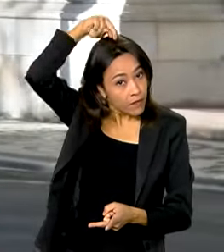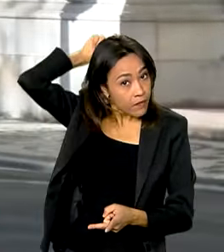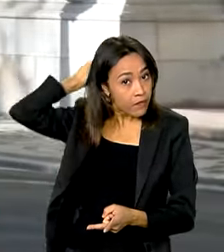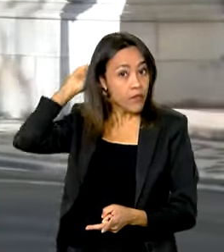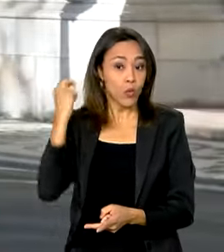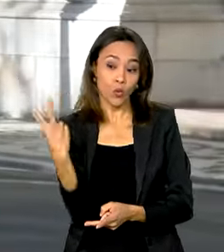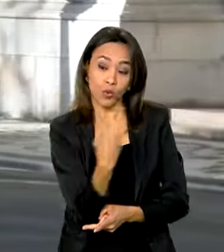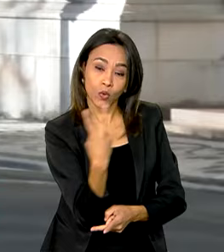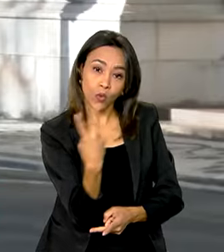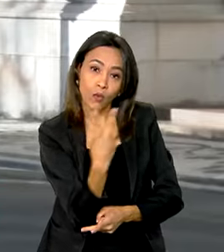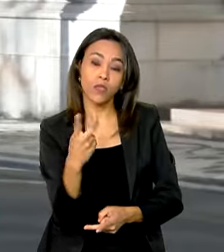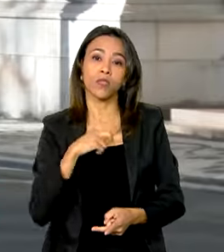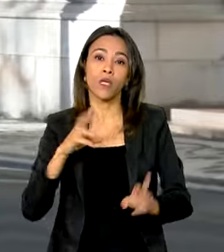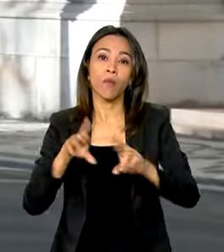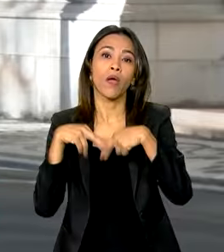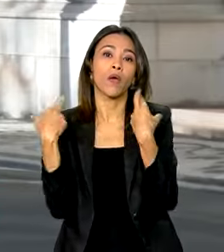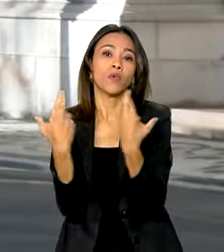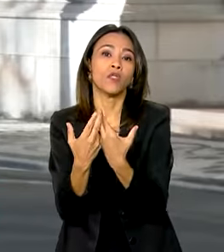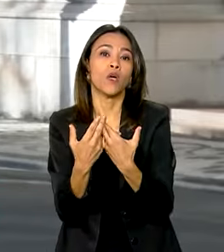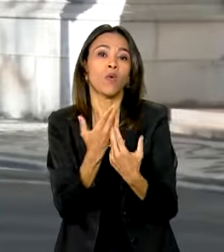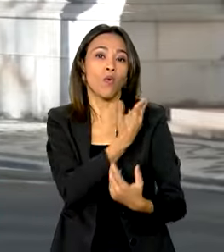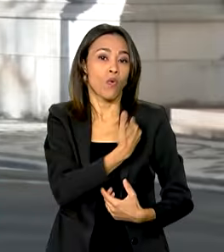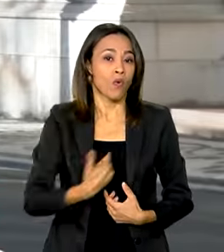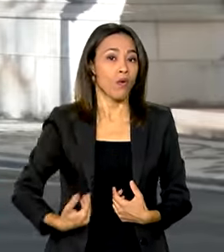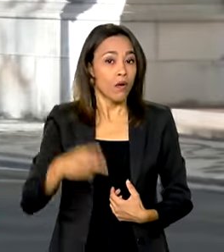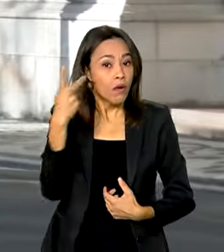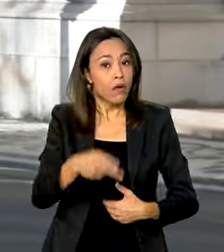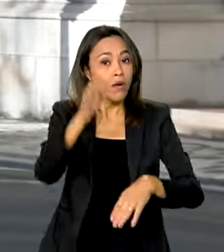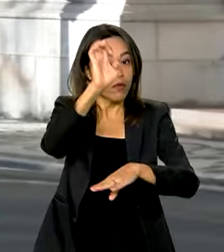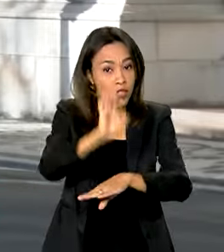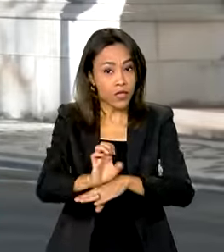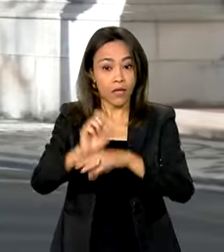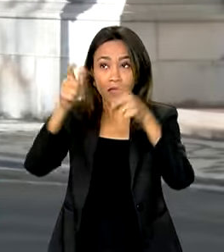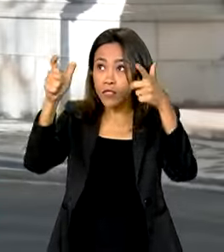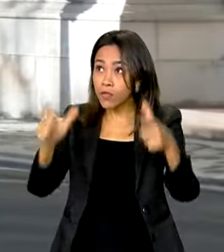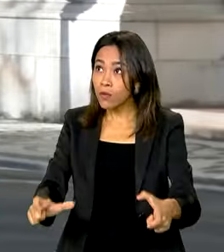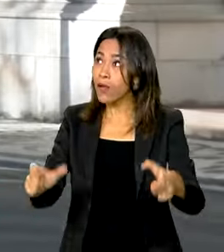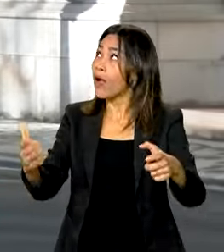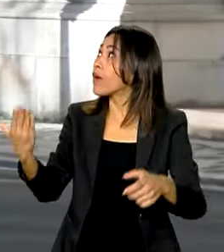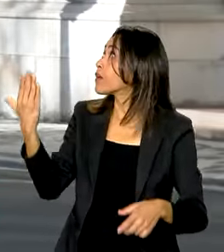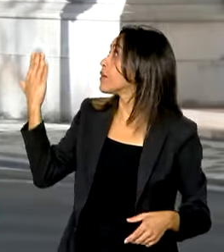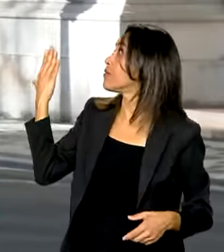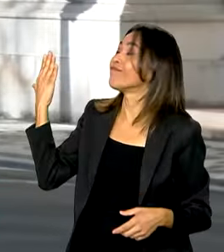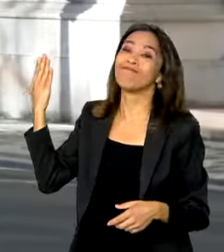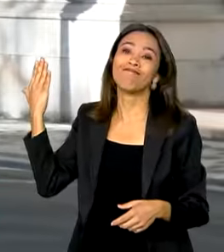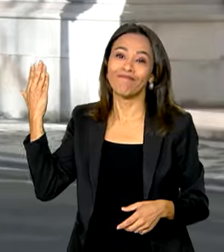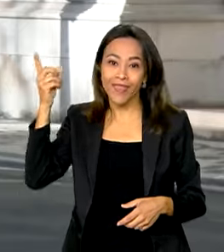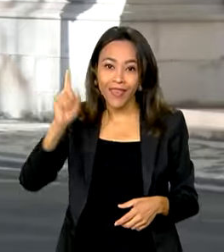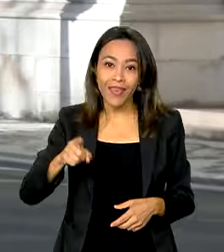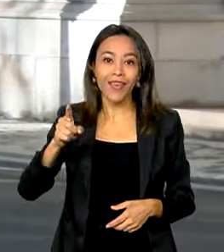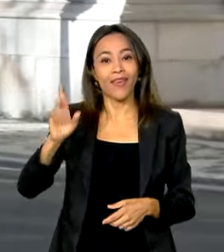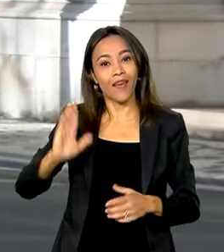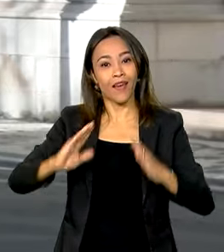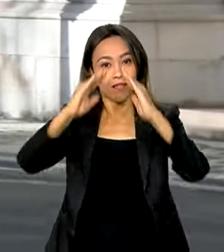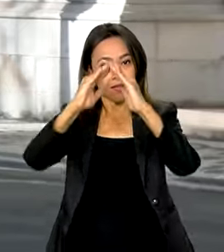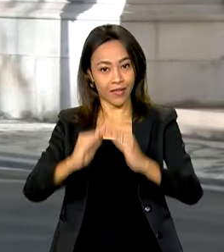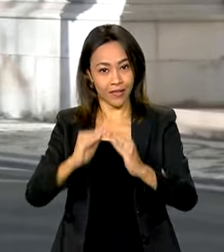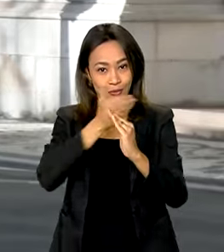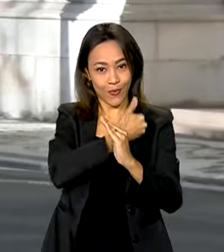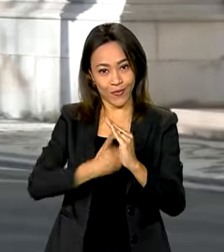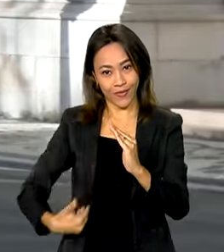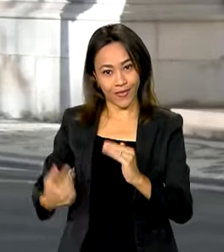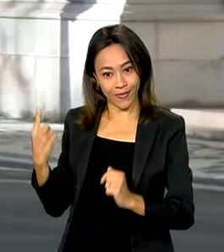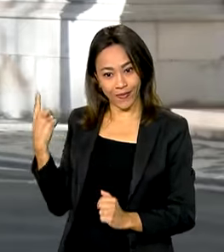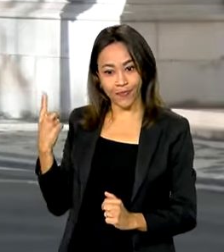participam de uma reunião com o governador Eduardo Leite, aqui onde nós estamos, no Palácio Piratini, sede do governo local. Aniele